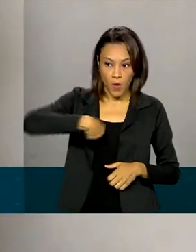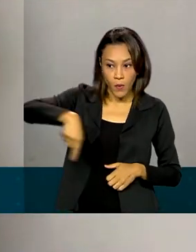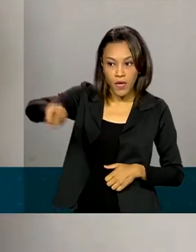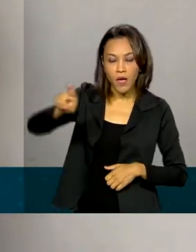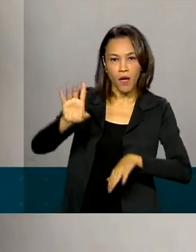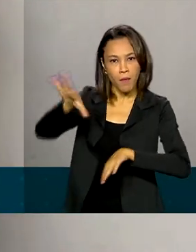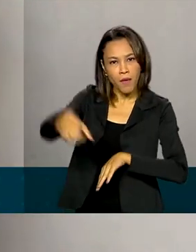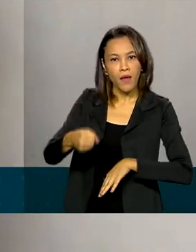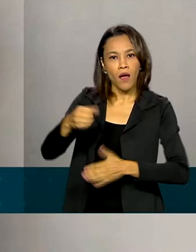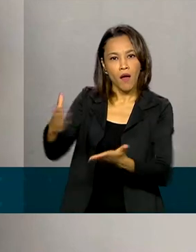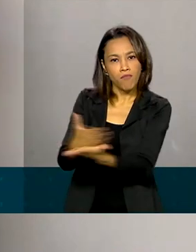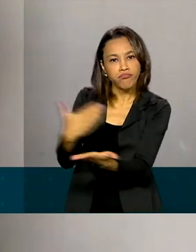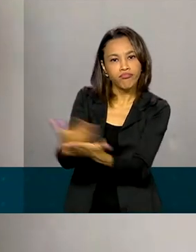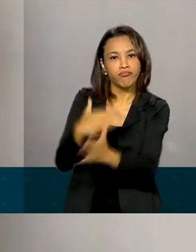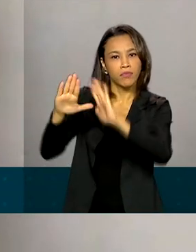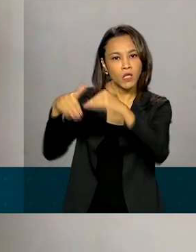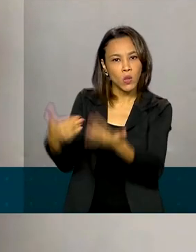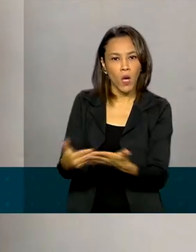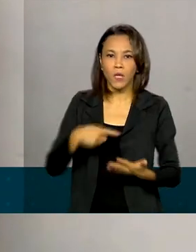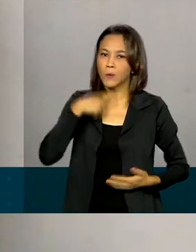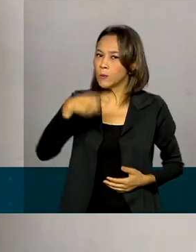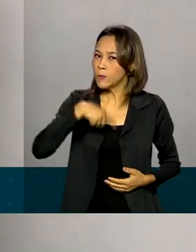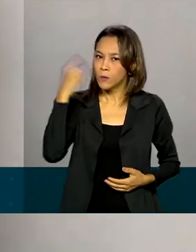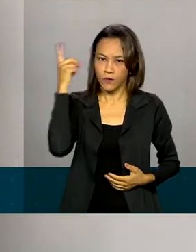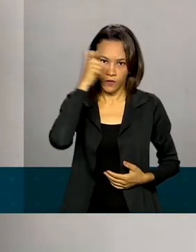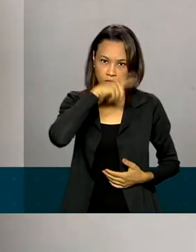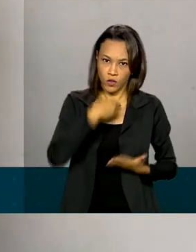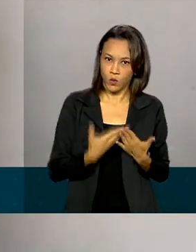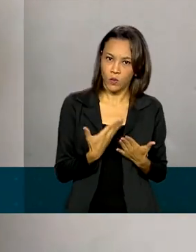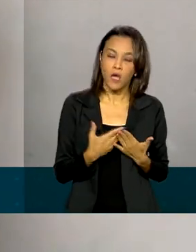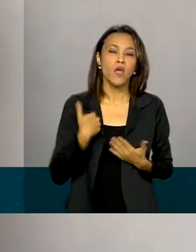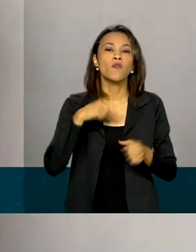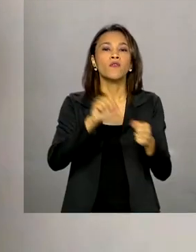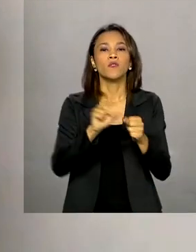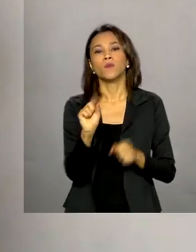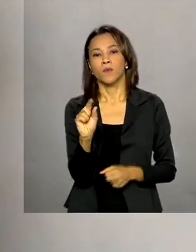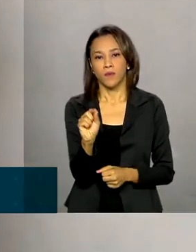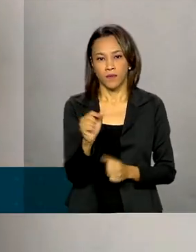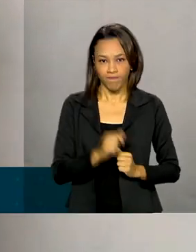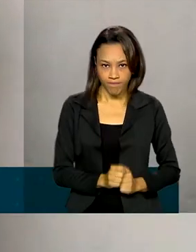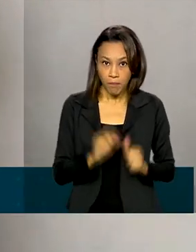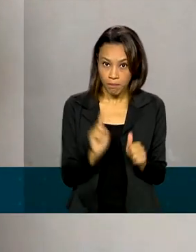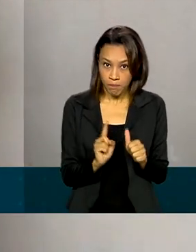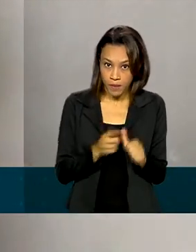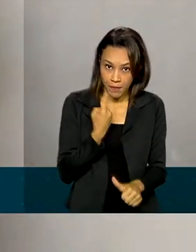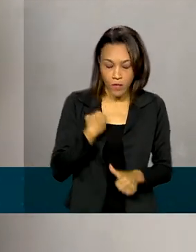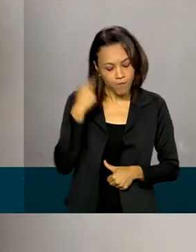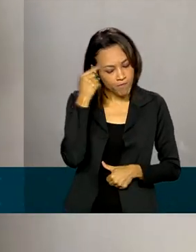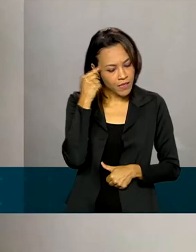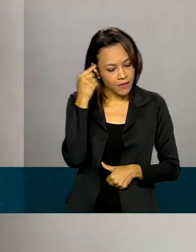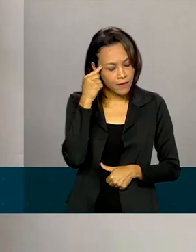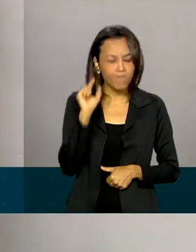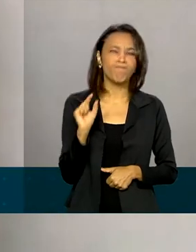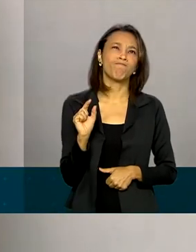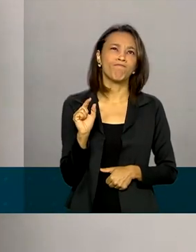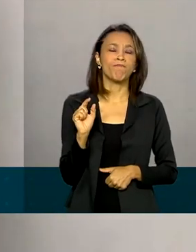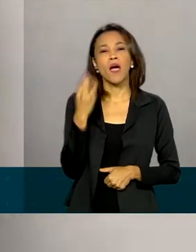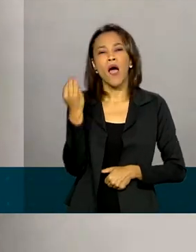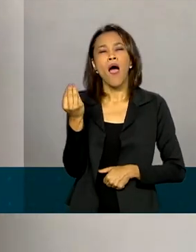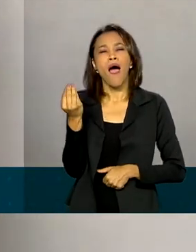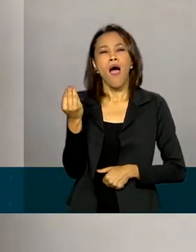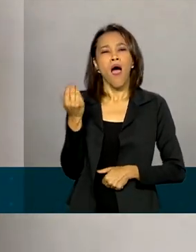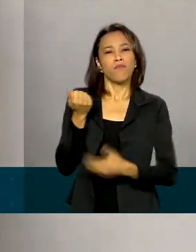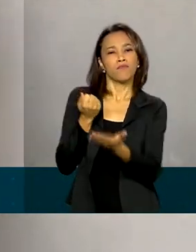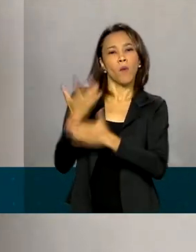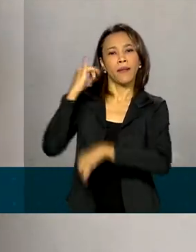não tinha como eles estudar. O que foi que eu fiz? A primeira coisa que eu pensei foi colocar a internet